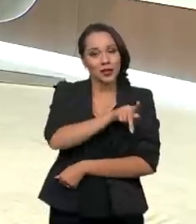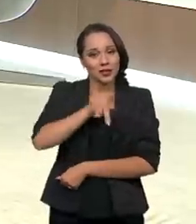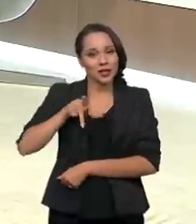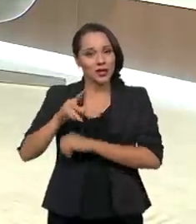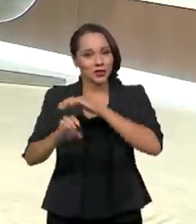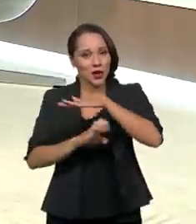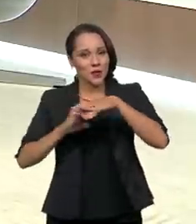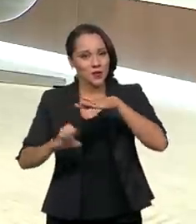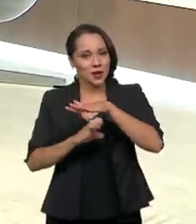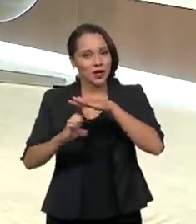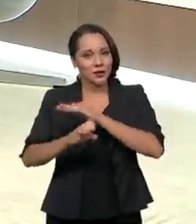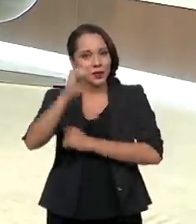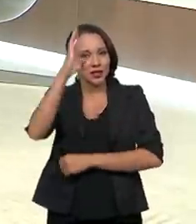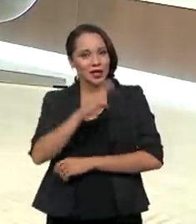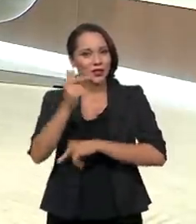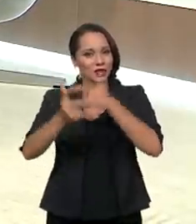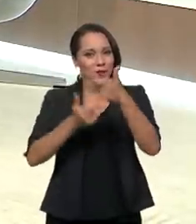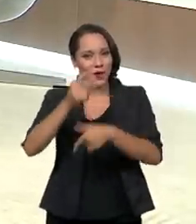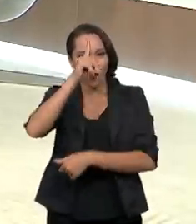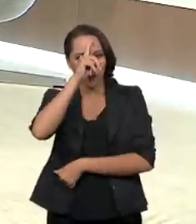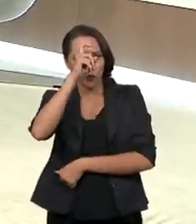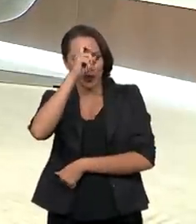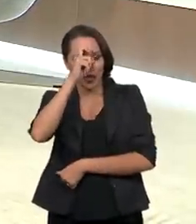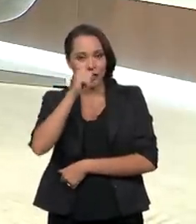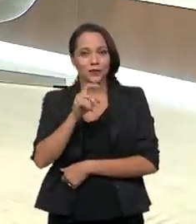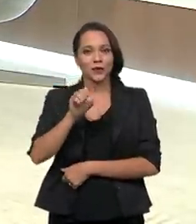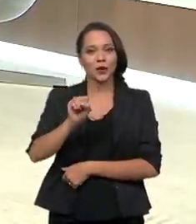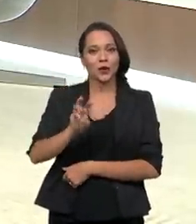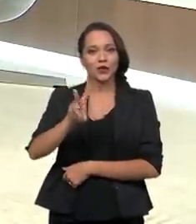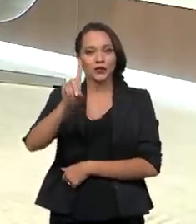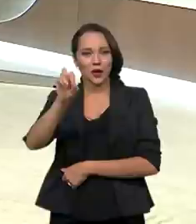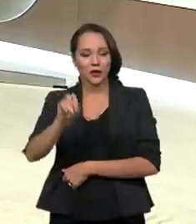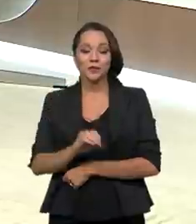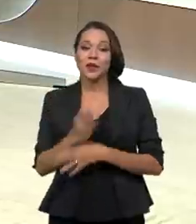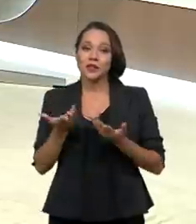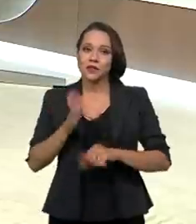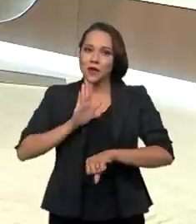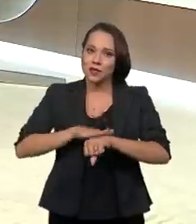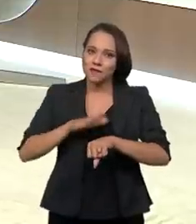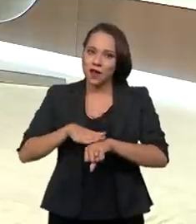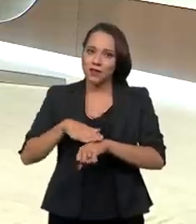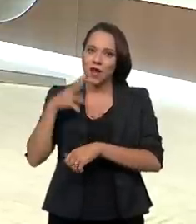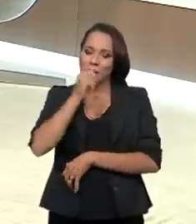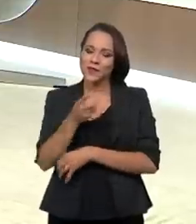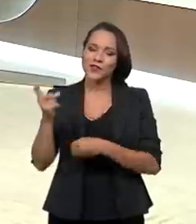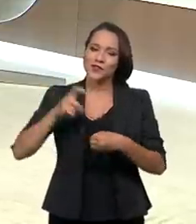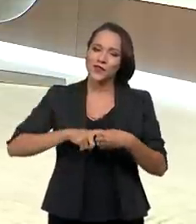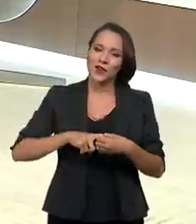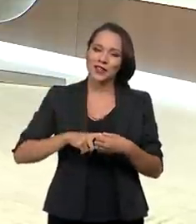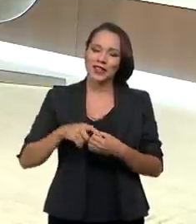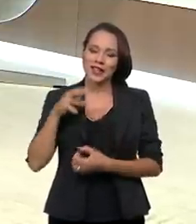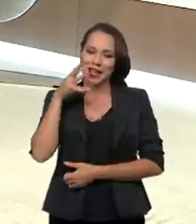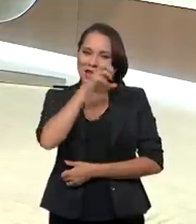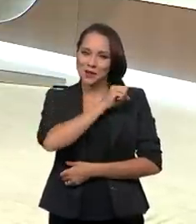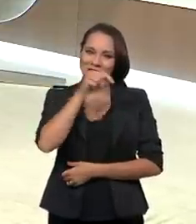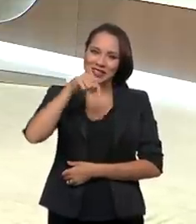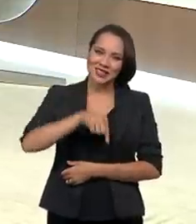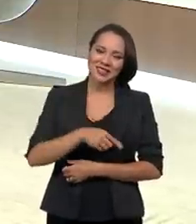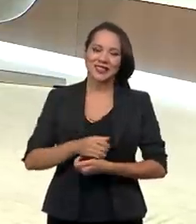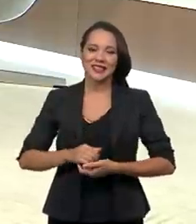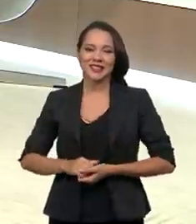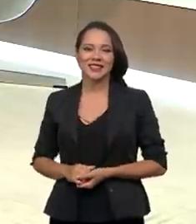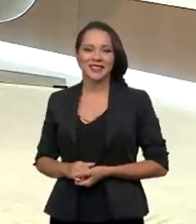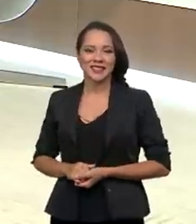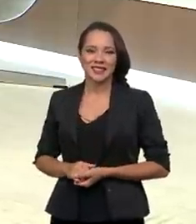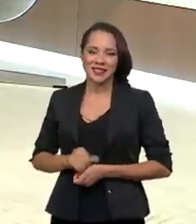da Empresa Brasileira de Serviços Hospitalários, Oswaldo Ferreira. Vamos para um rápido intervalo e voltamos em instantes aqui no Brasil em